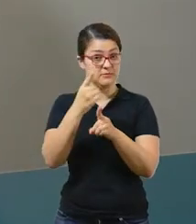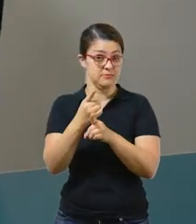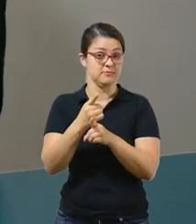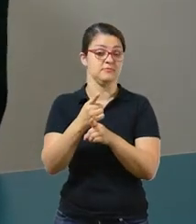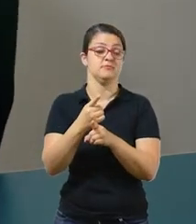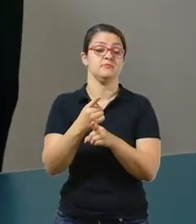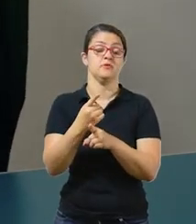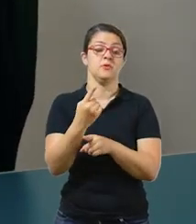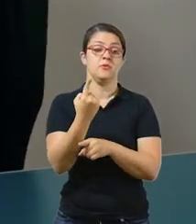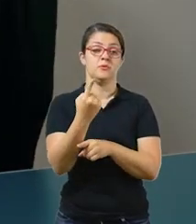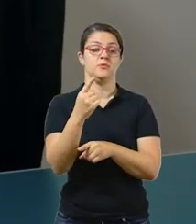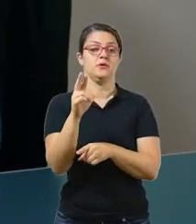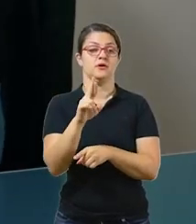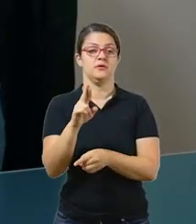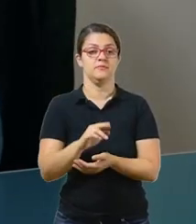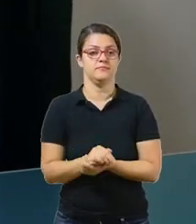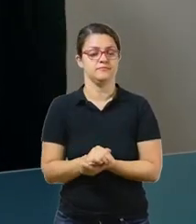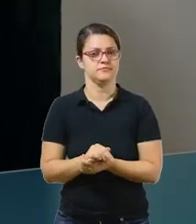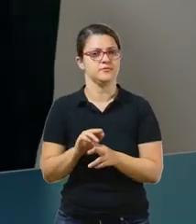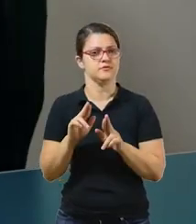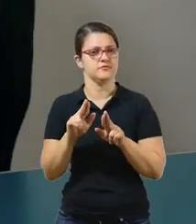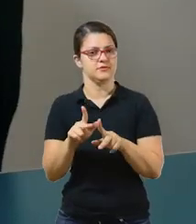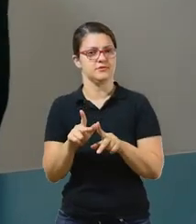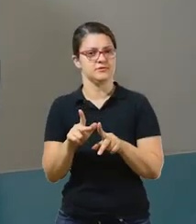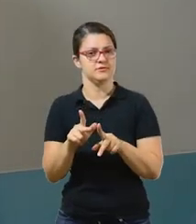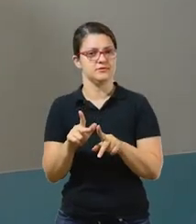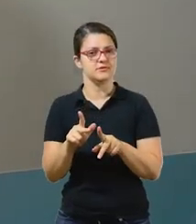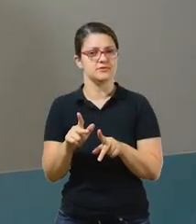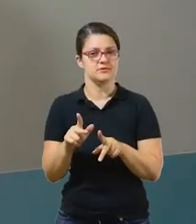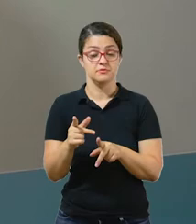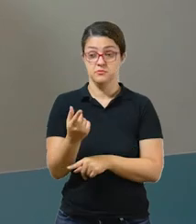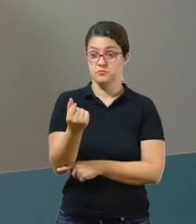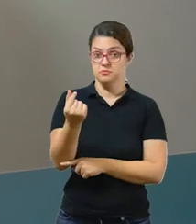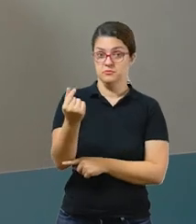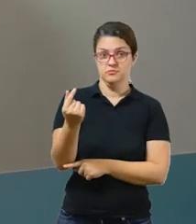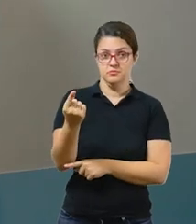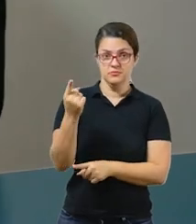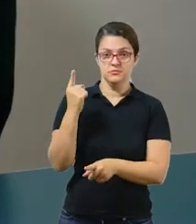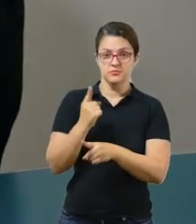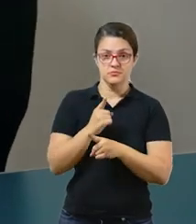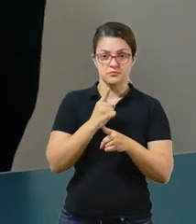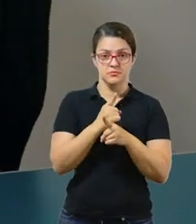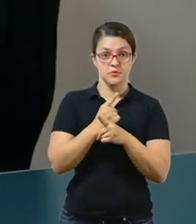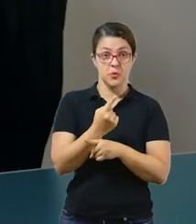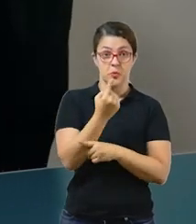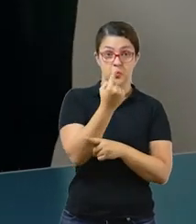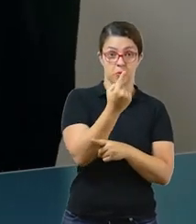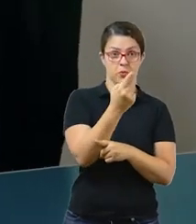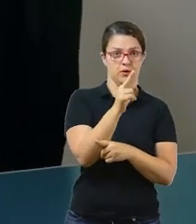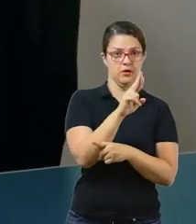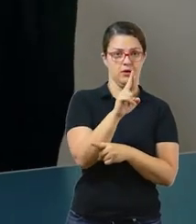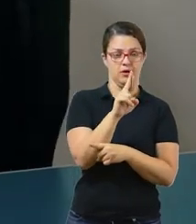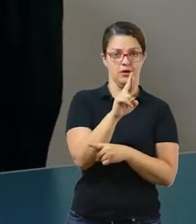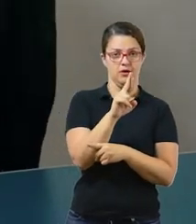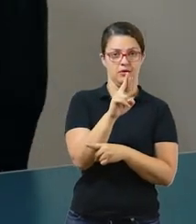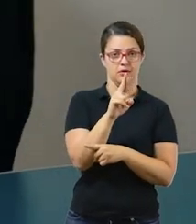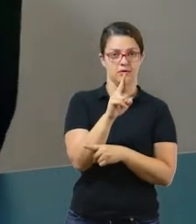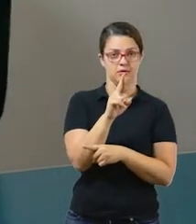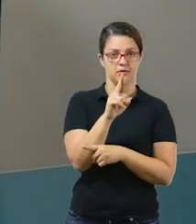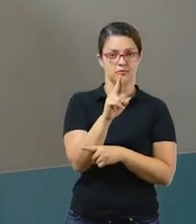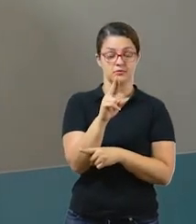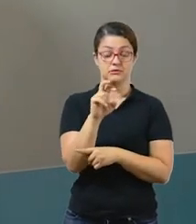vimos essas três formas diferentes de se obter o mesmo valor monetário. Com uma moeda inteira de 1 real,